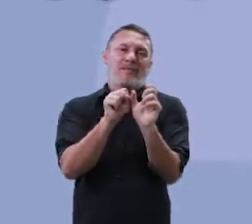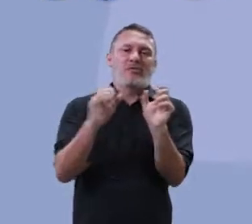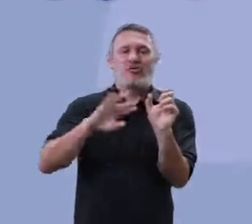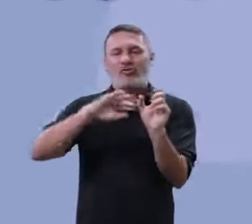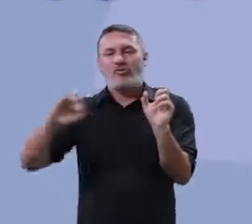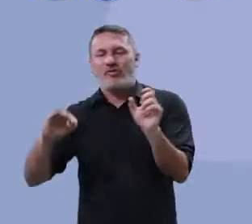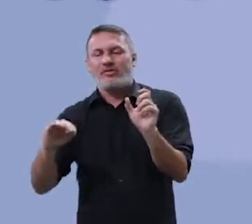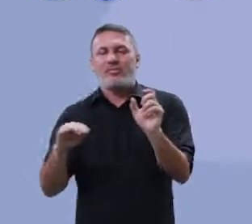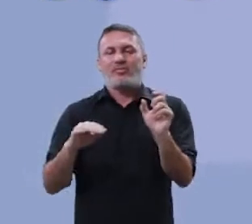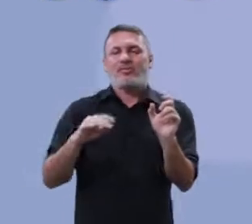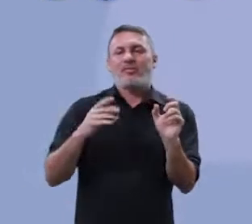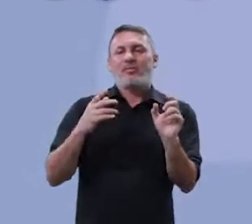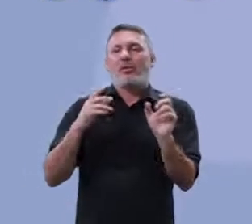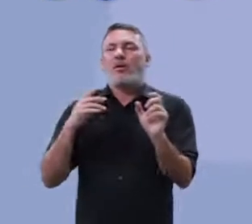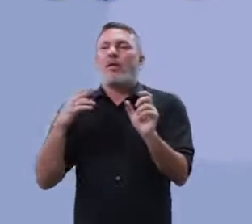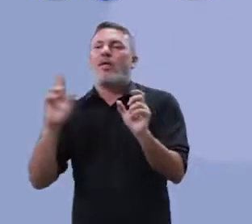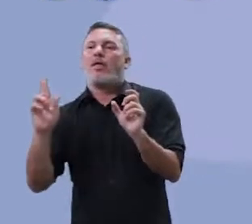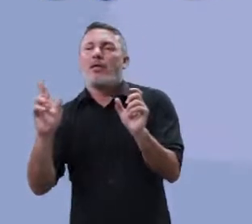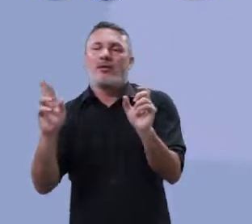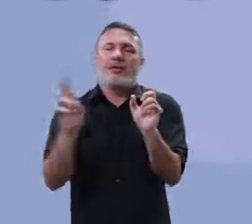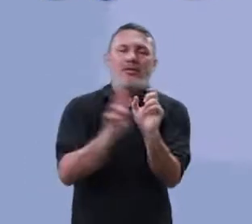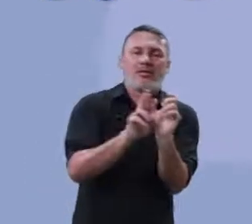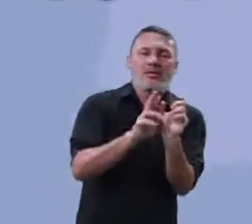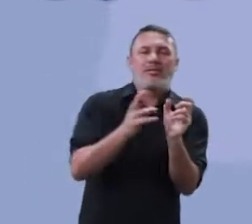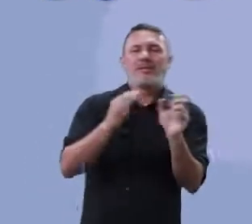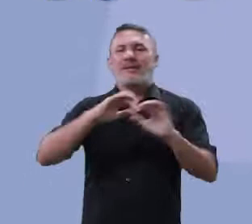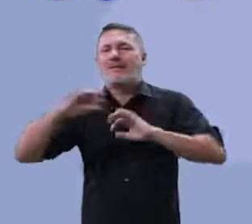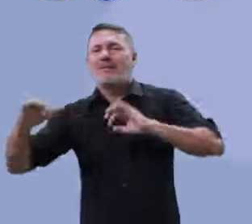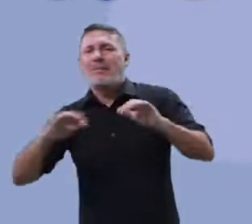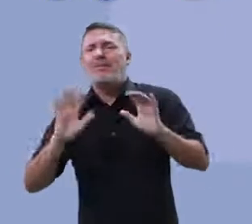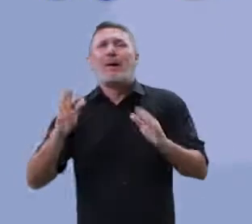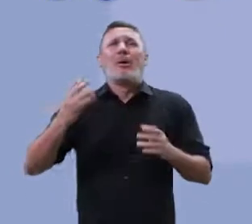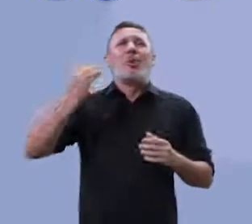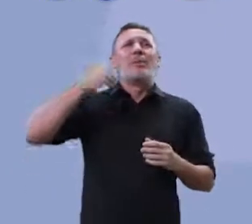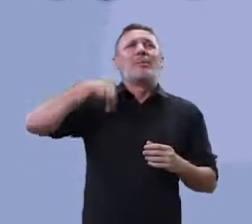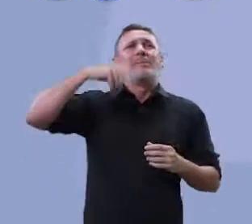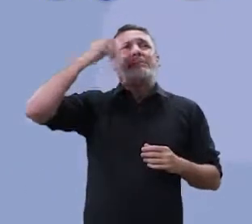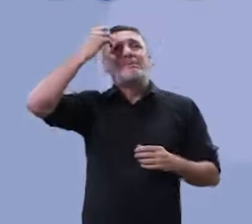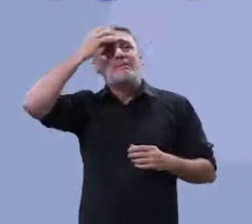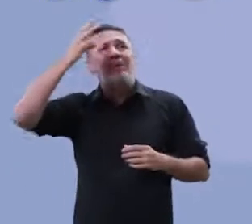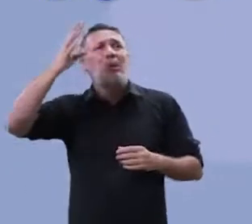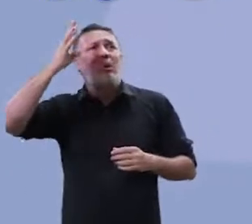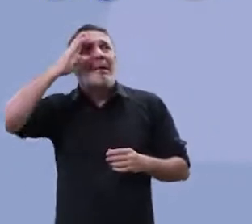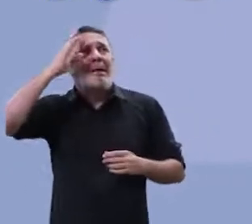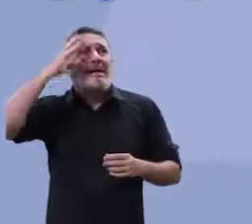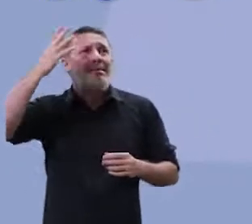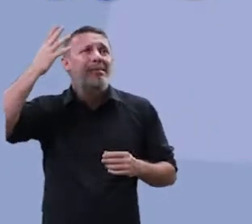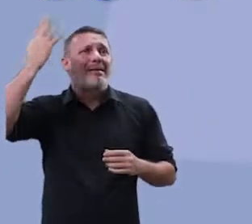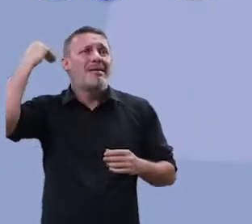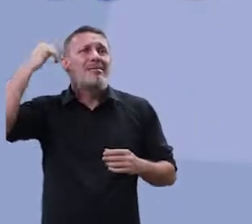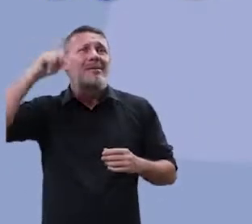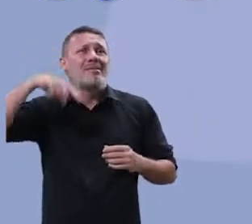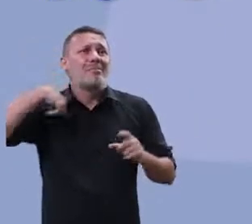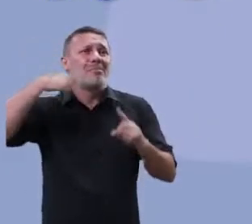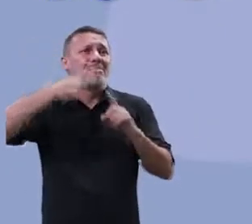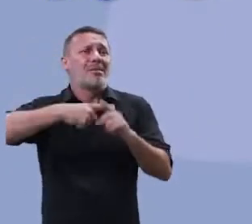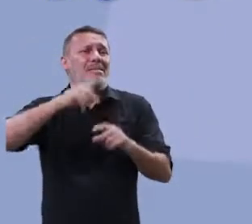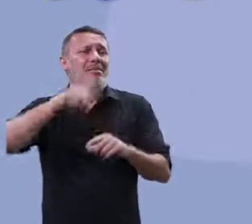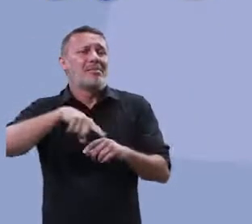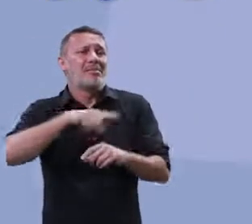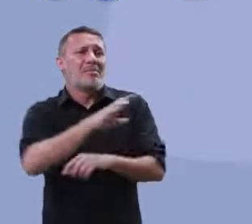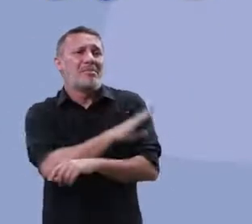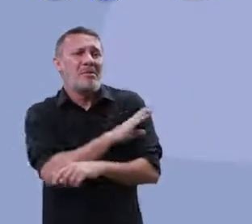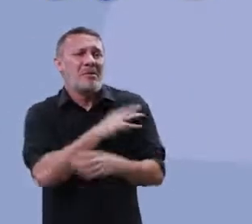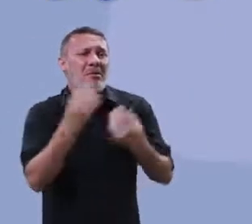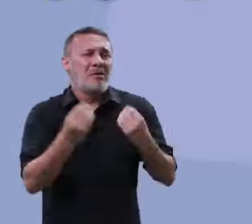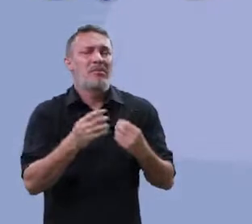palavra vai ficar lá no finalzinho do texto. Como que eu separo as sílabas? Eu aprendi lá na quarta série e eu esqueci. Se você errar, vai ser penalizado.